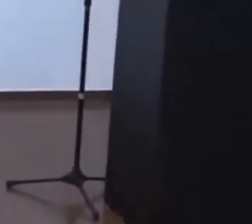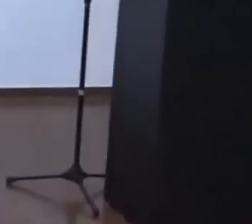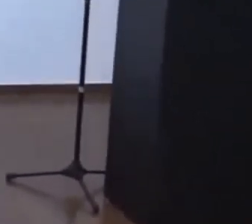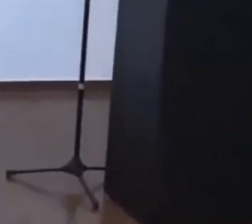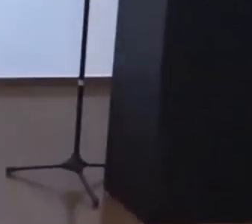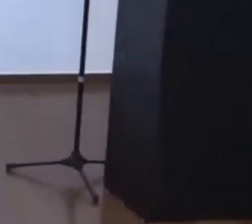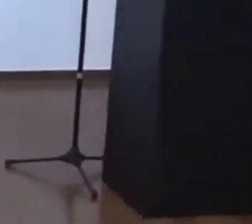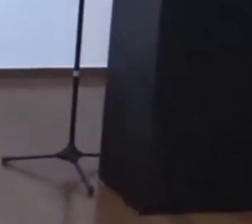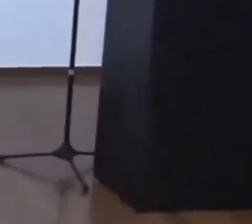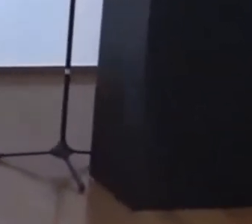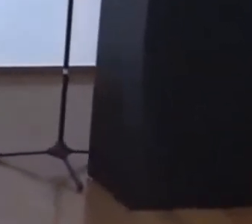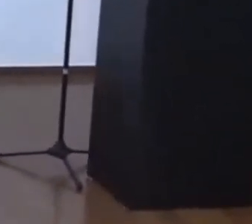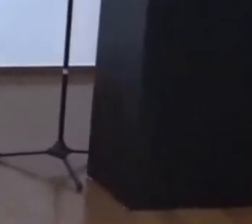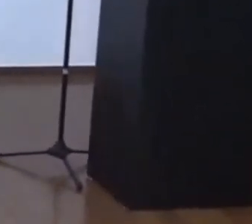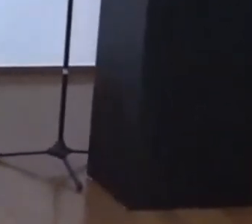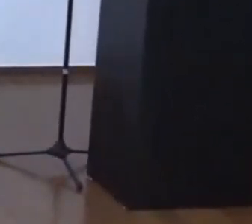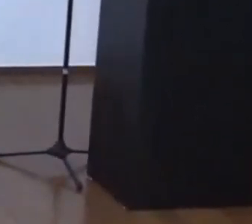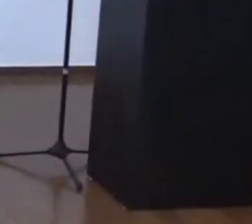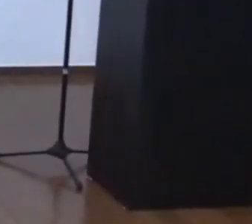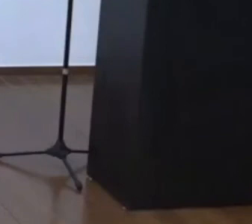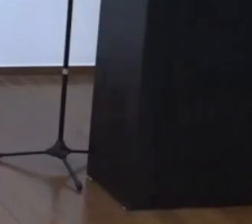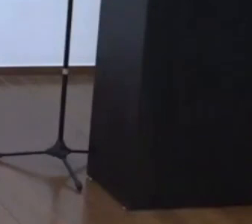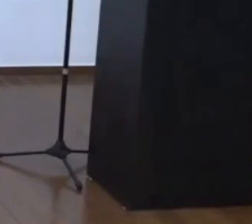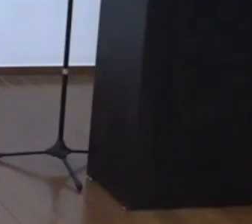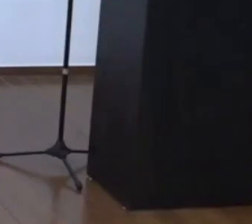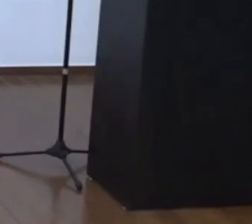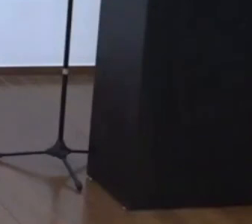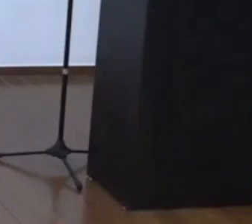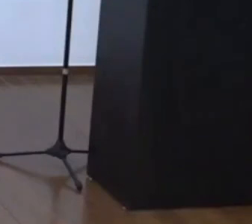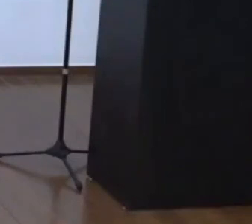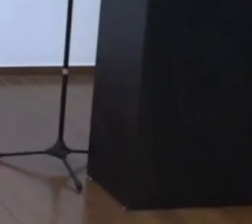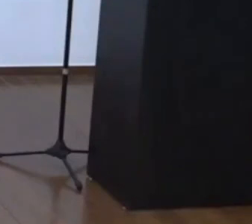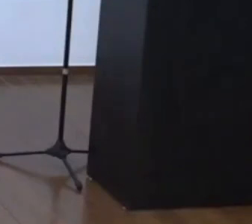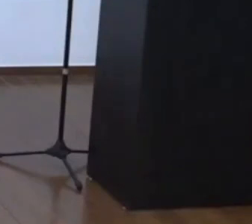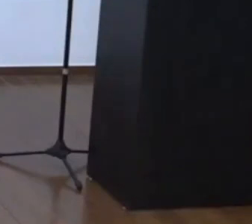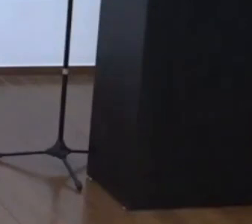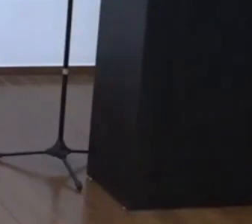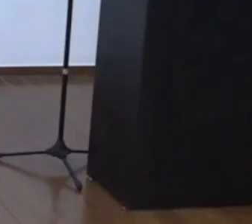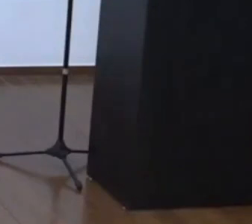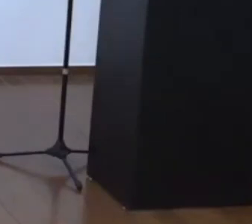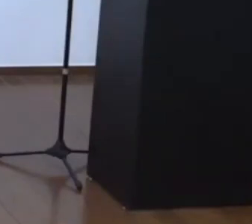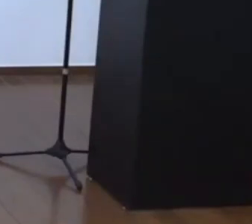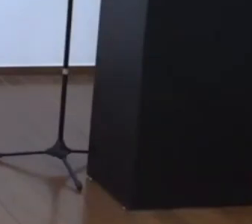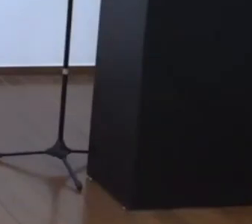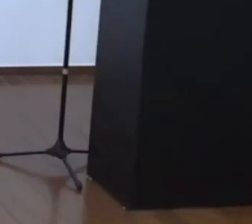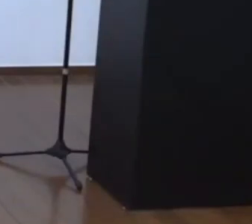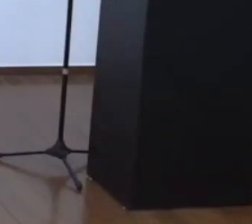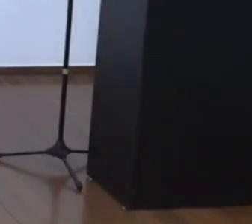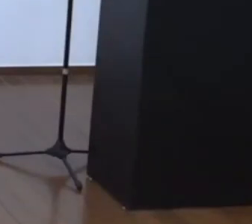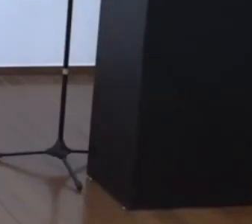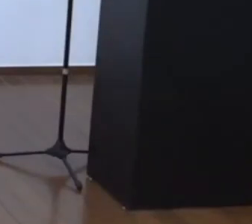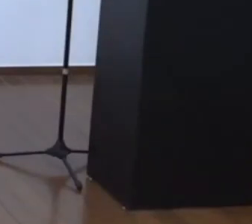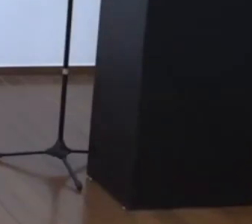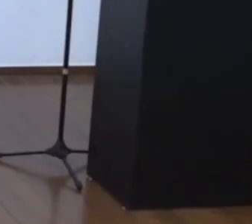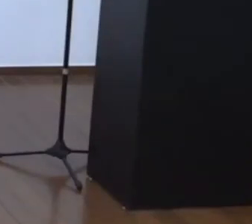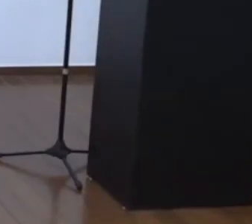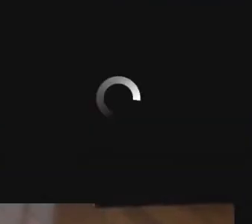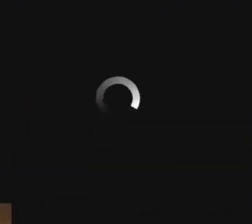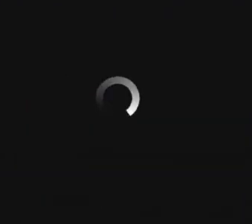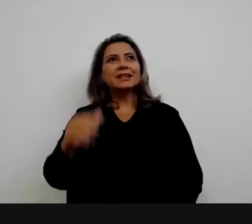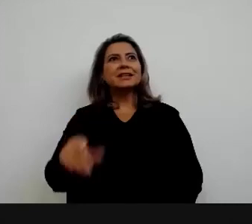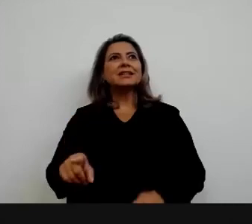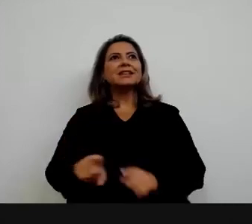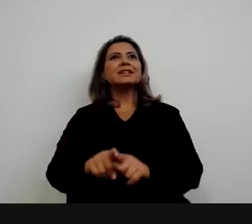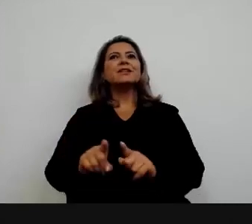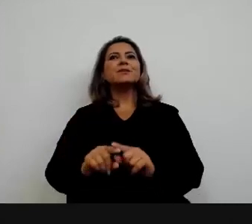muito obrigado e deixa eu só agradecer também em nome da INAP não apenas essa forma de parceria agradecer também